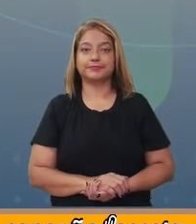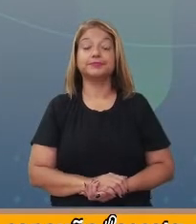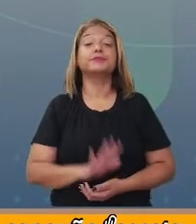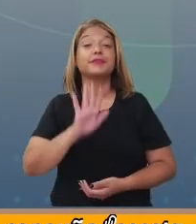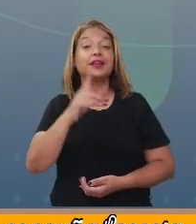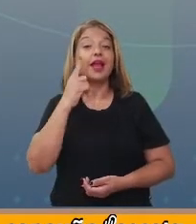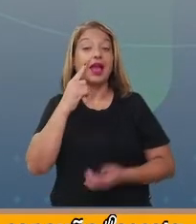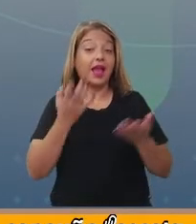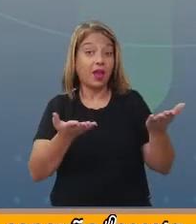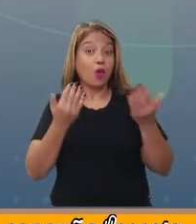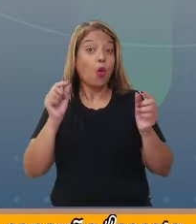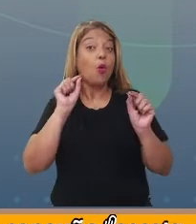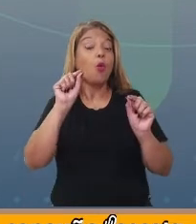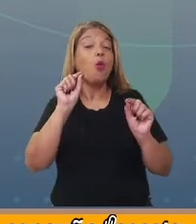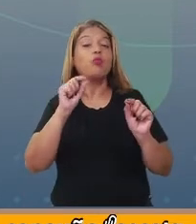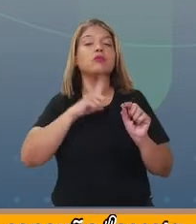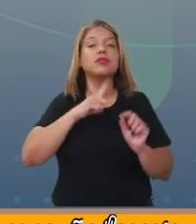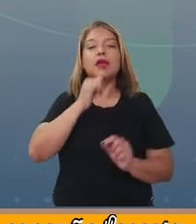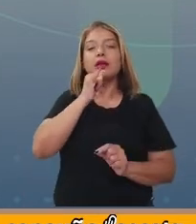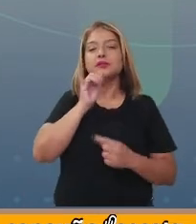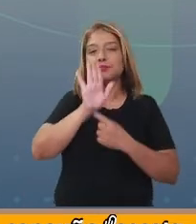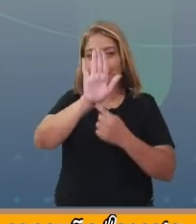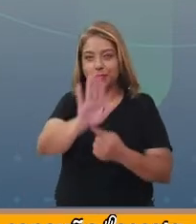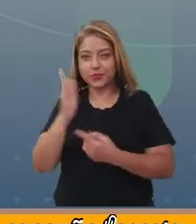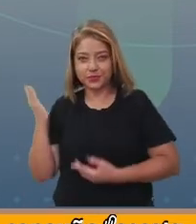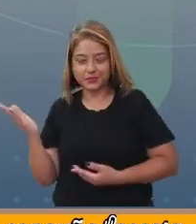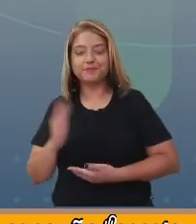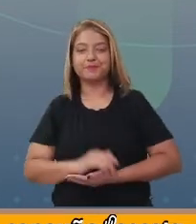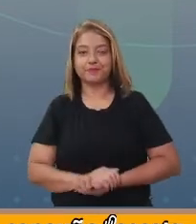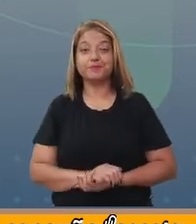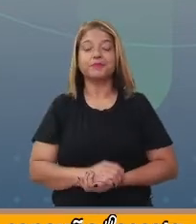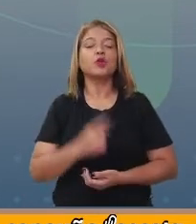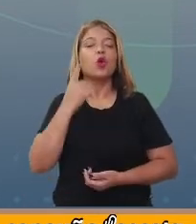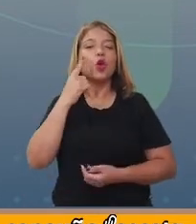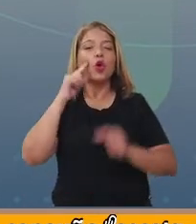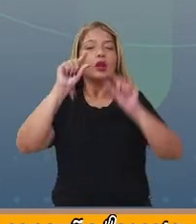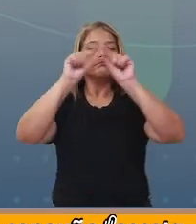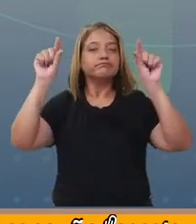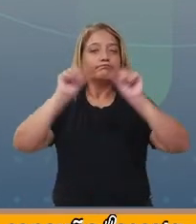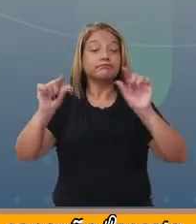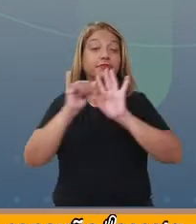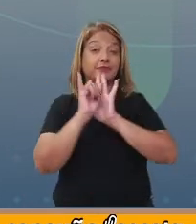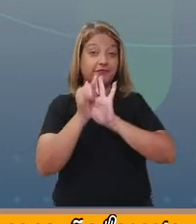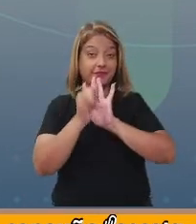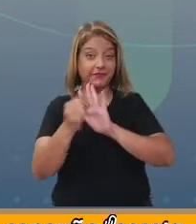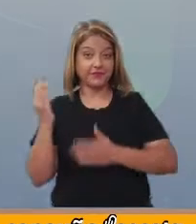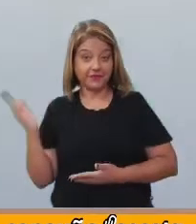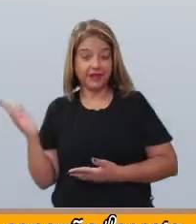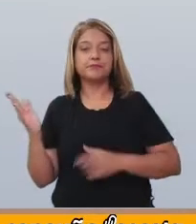Vamos agora a alguns exemplos. Olha só essas fábulas.